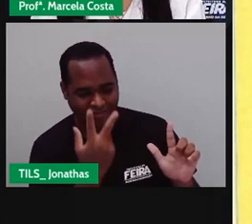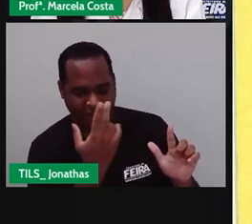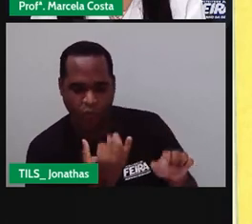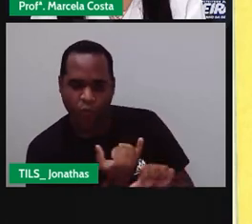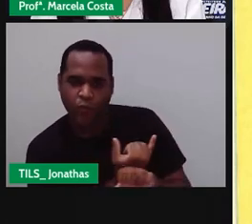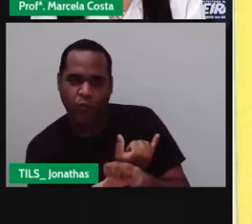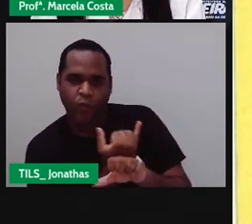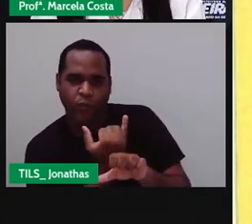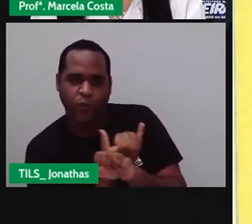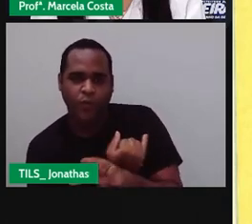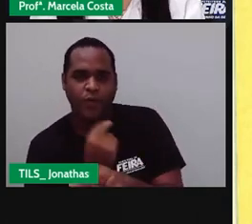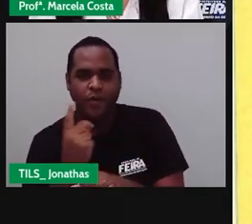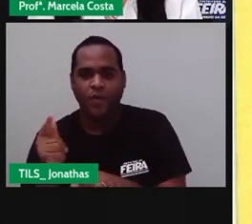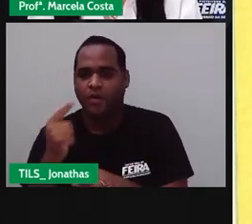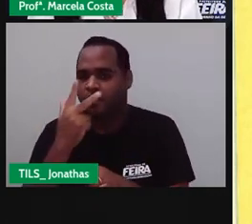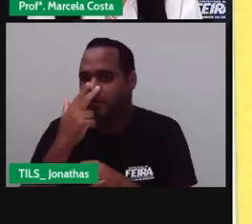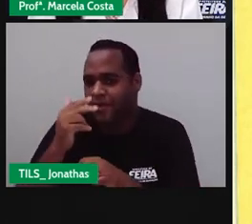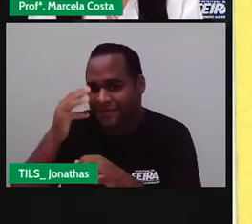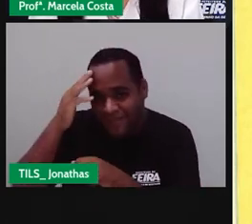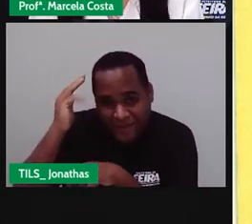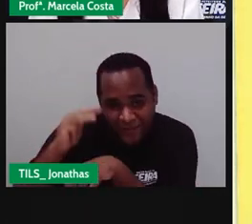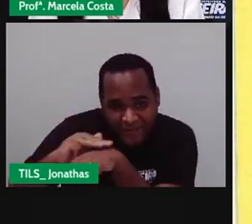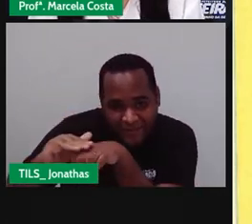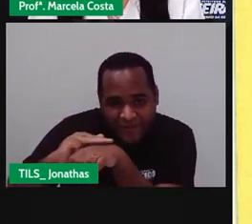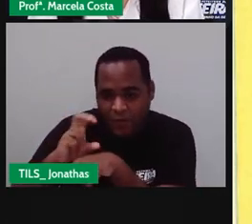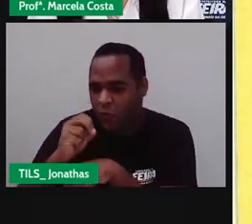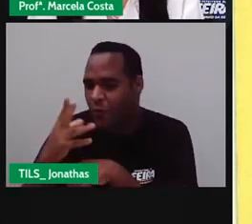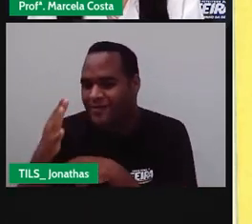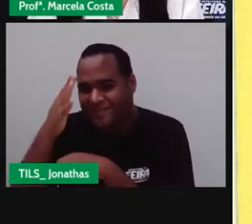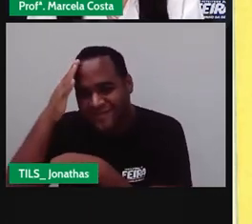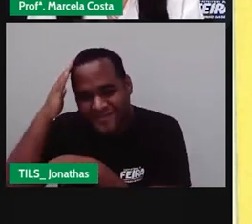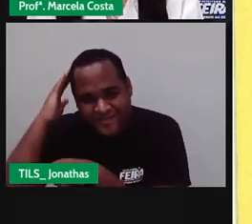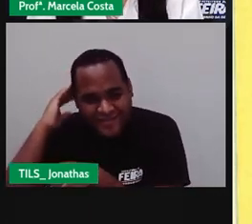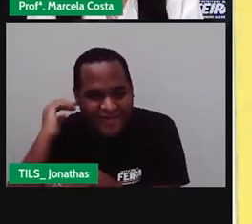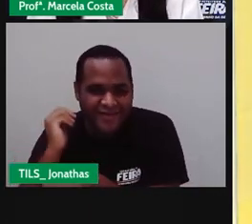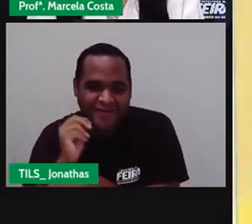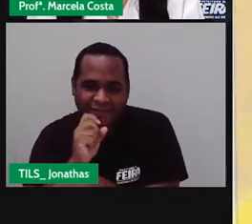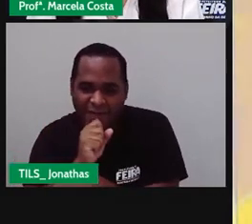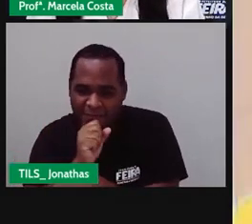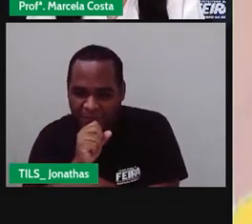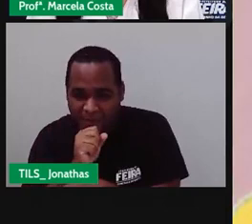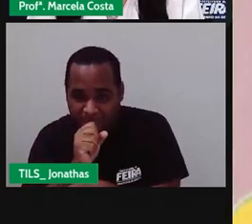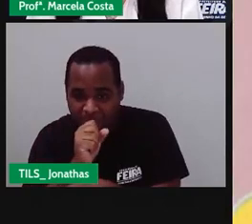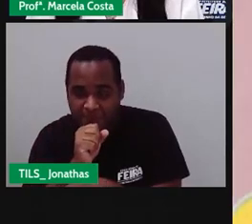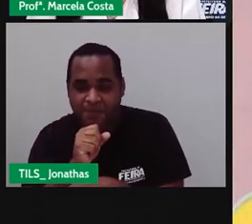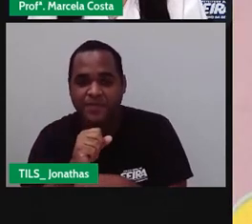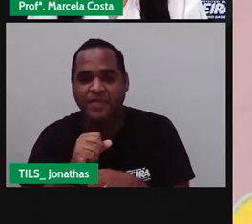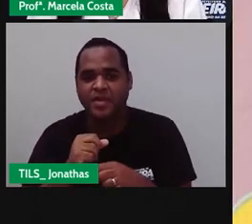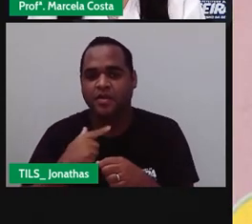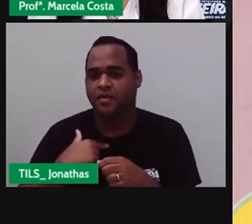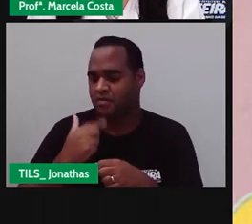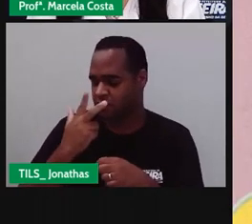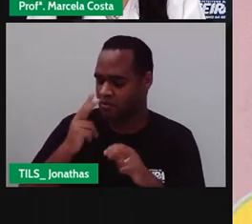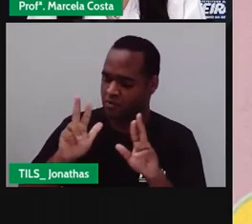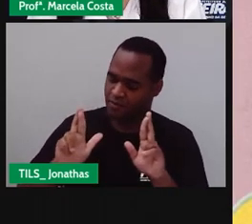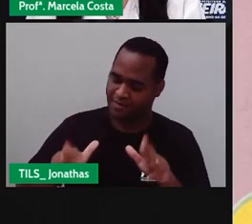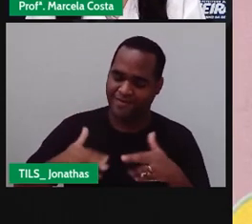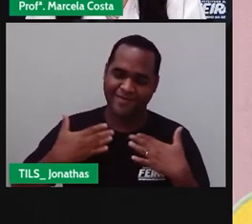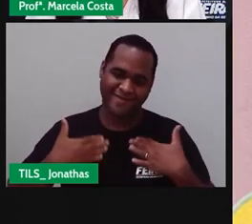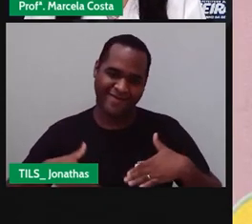gordinho Um é castanho Outro é ruivinho Um é tranquilo